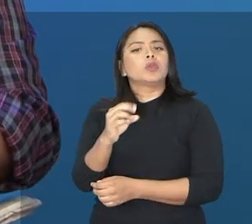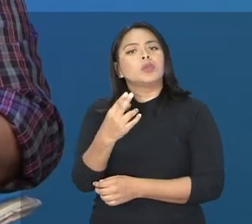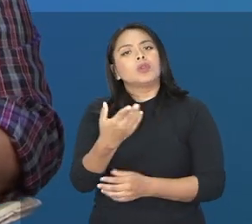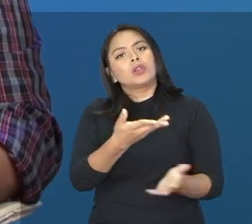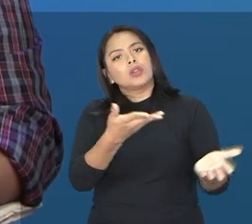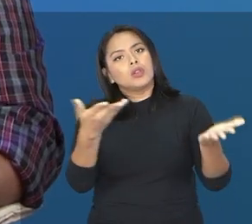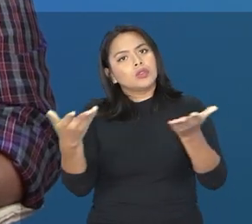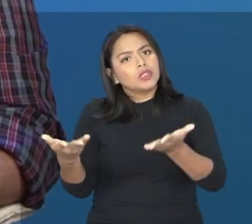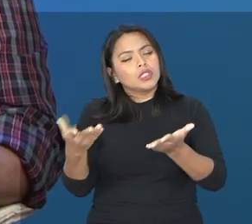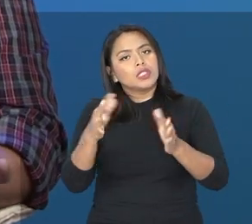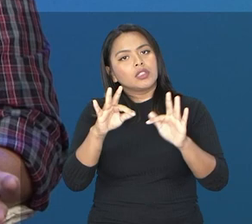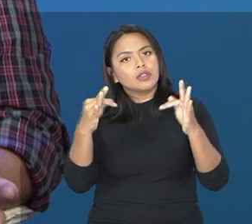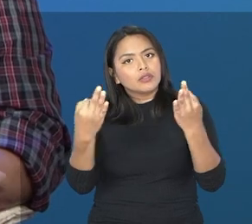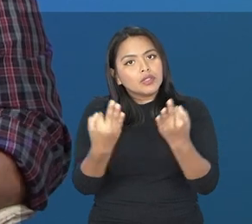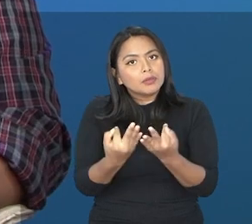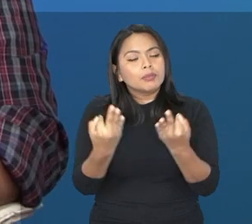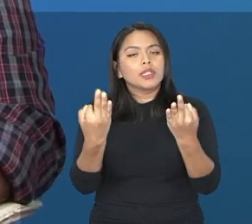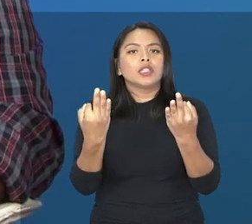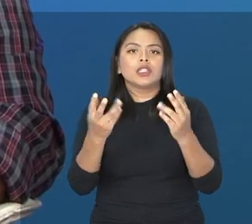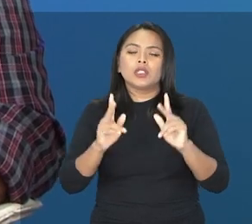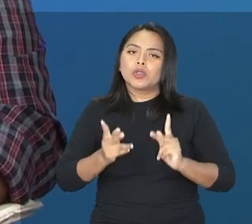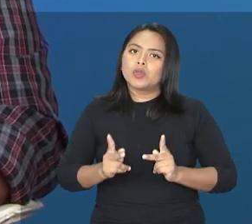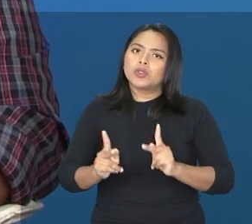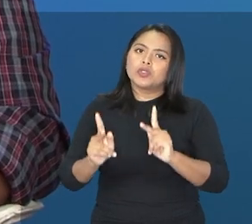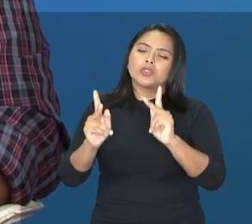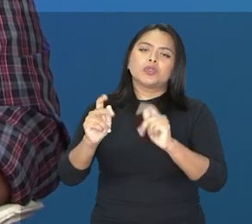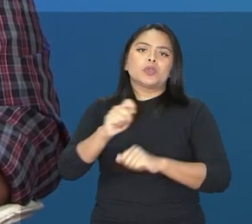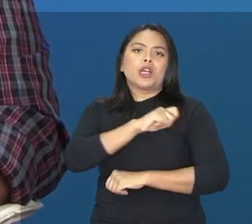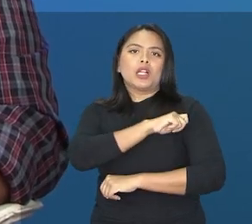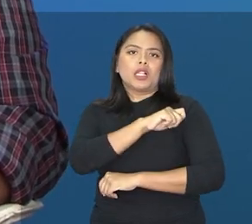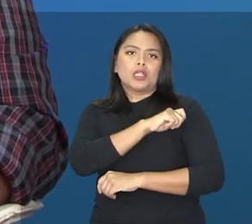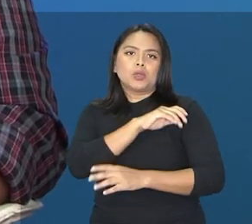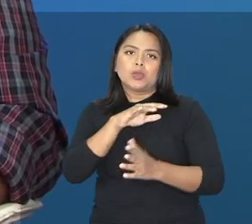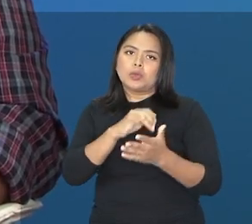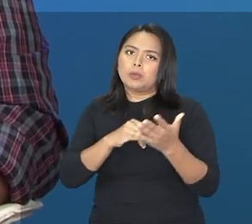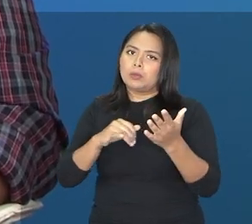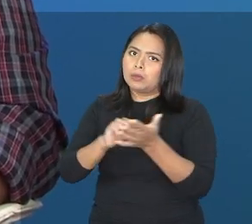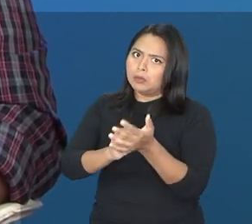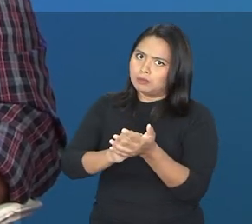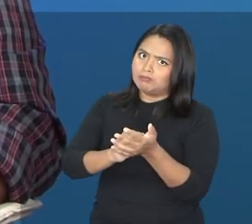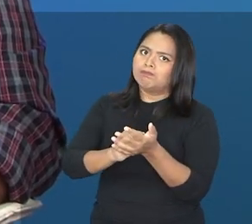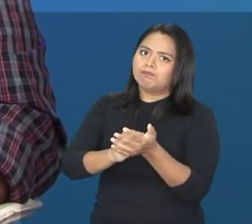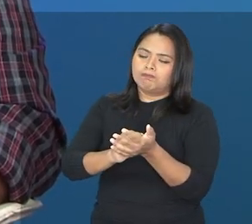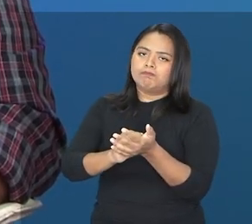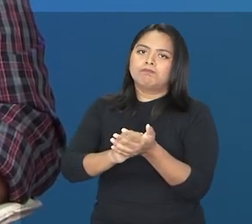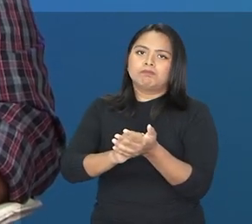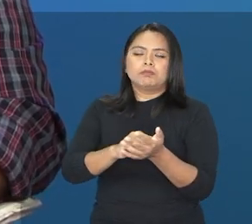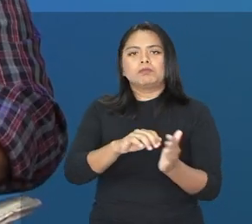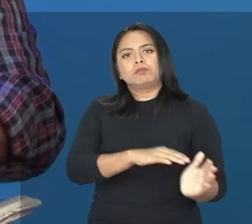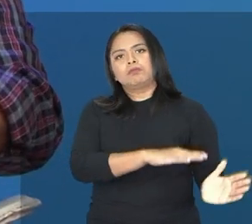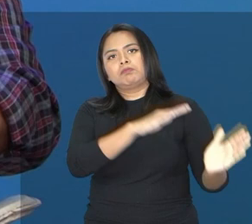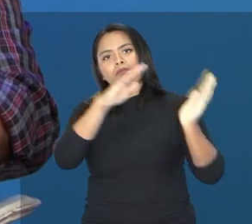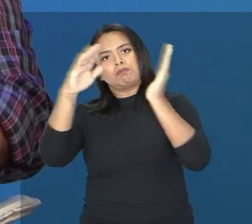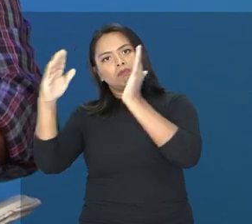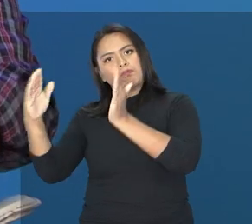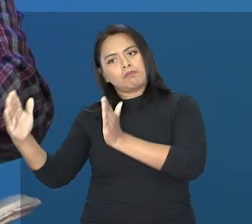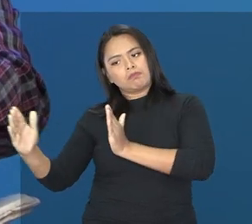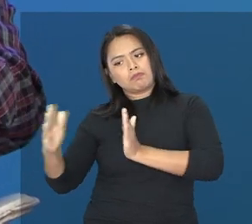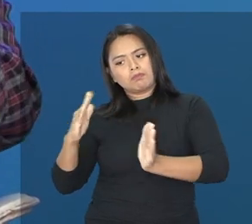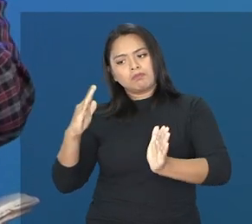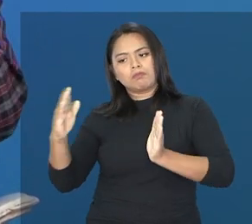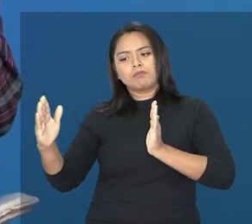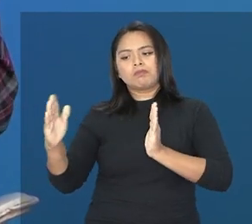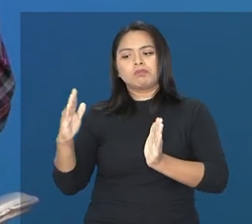criança, essa família a continuar com esse aluno matriculado para que ele entre em uma nova etapa, que nós chamamos de